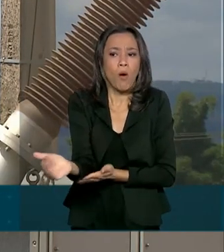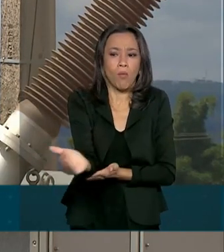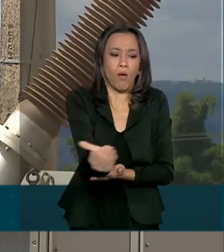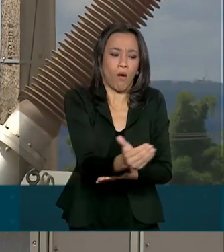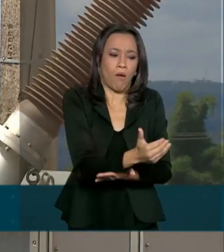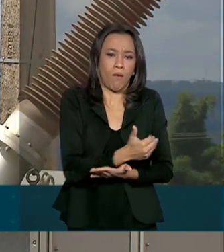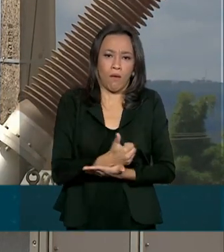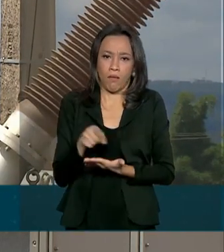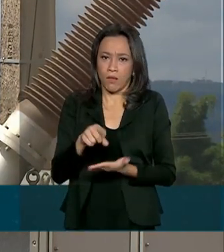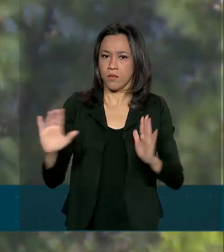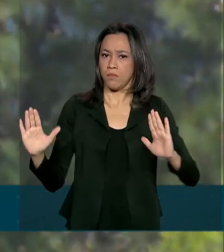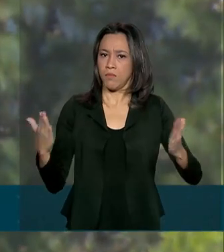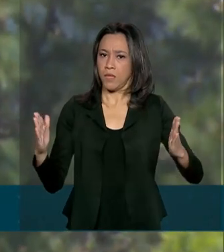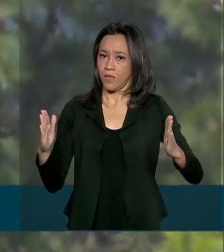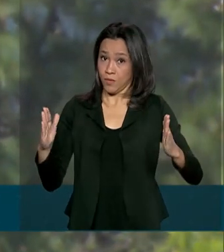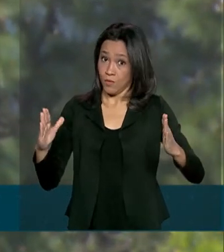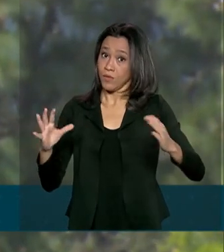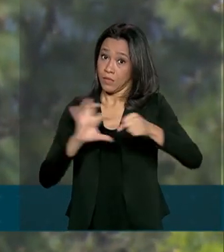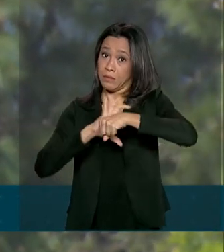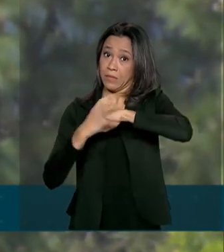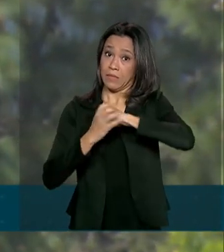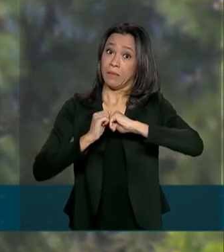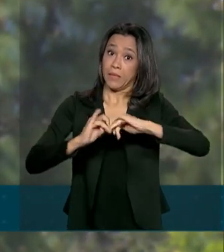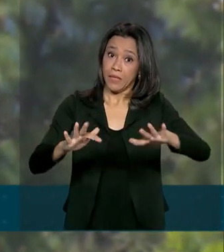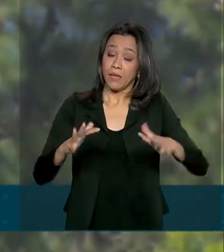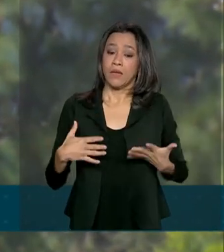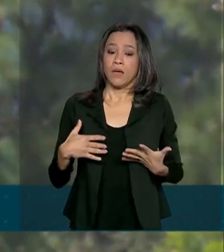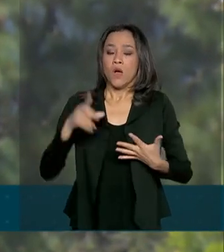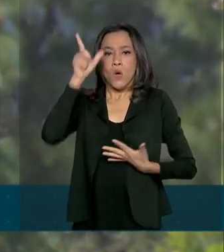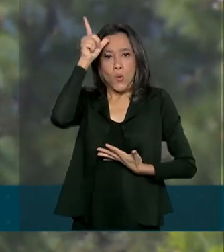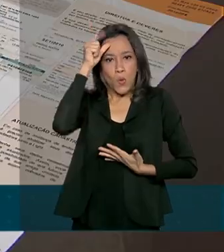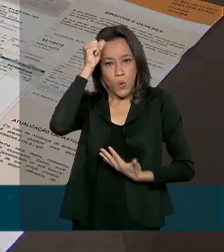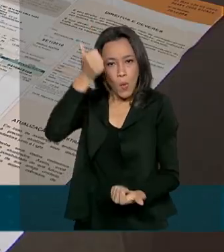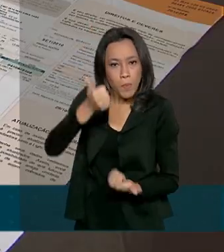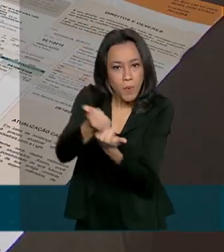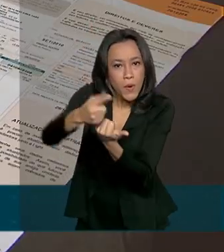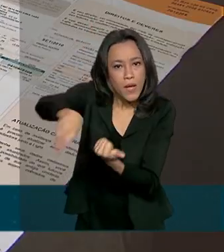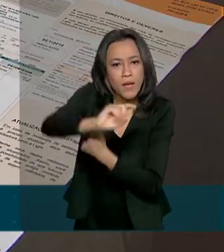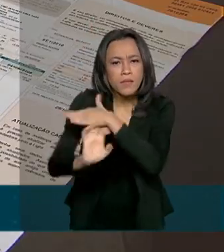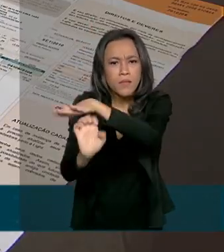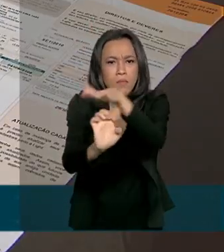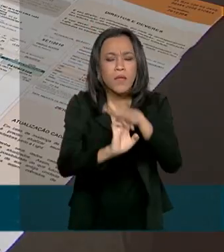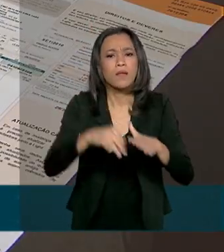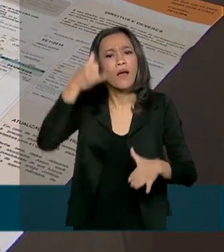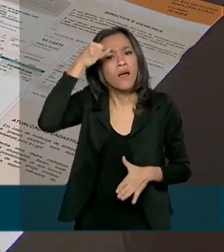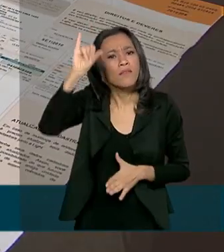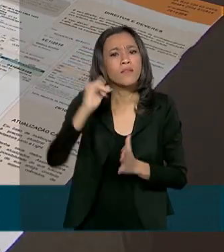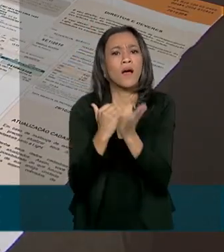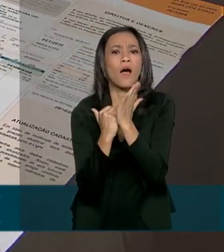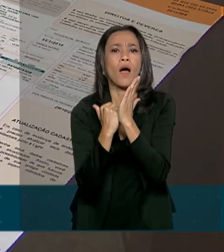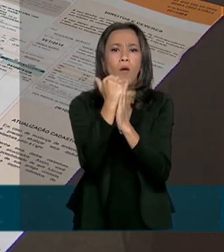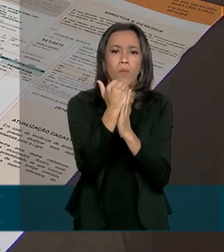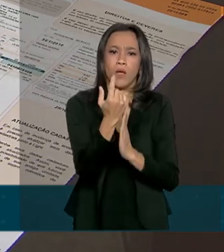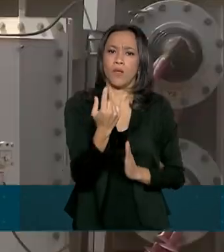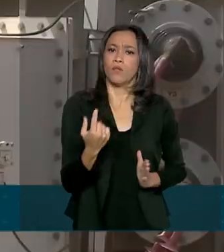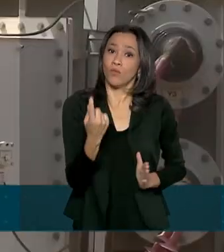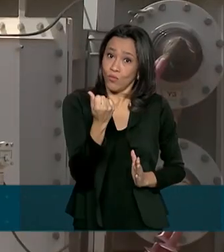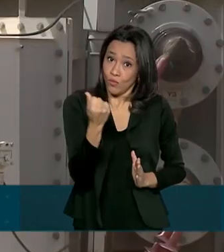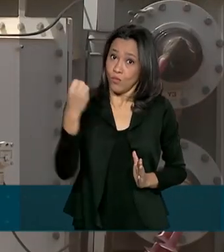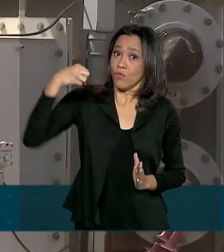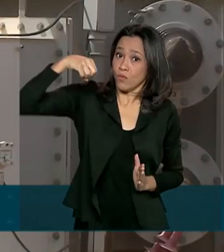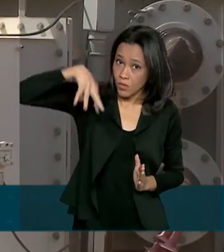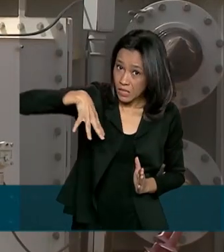durante a pandemia. Para o consumidor, o socorro às empresas pode evitar aumentos nas tarifas de energia.